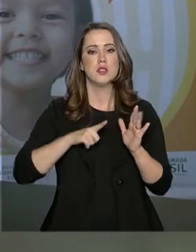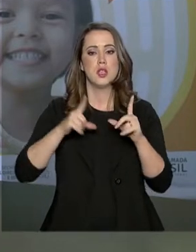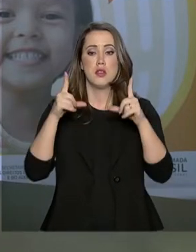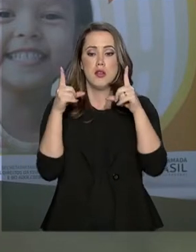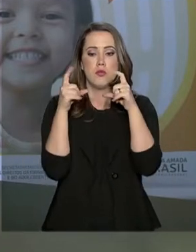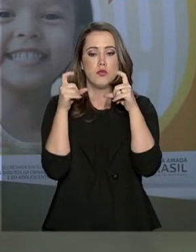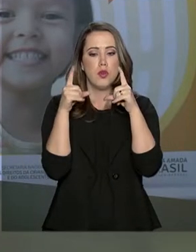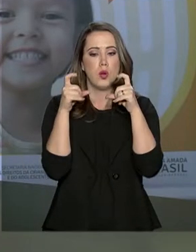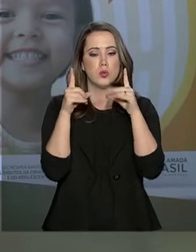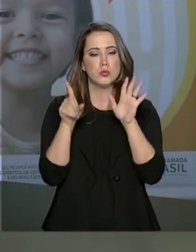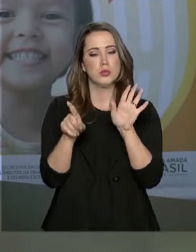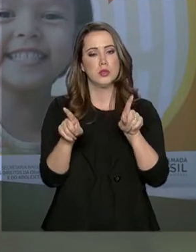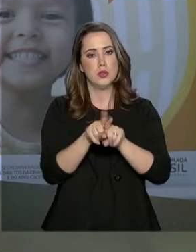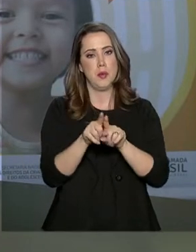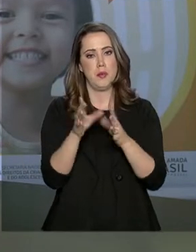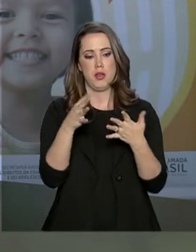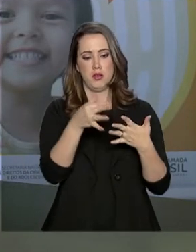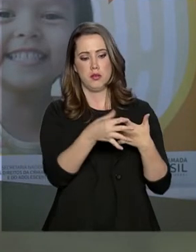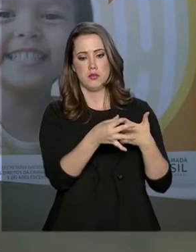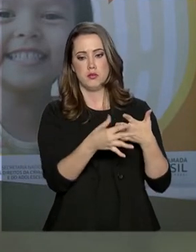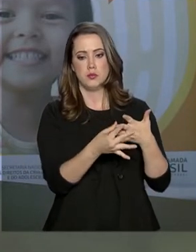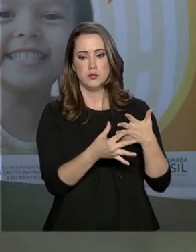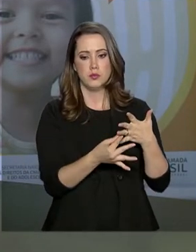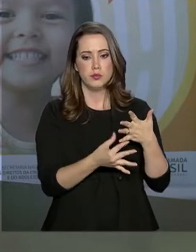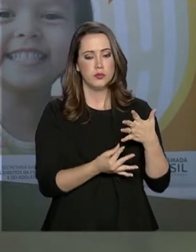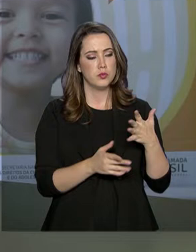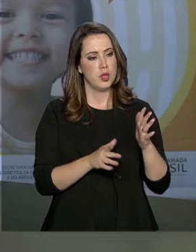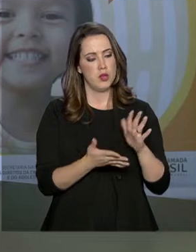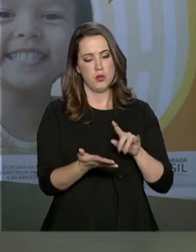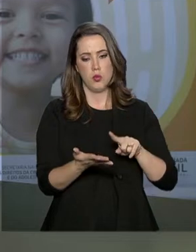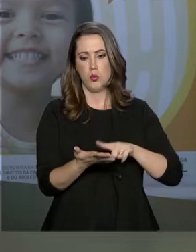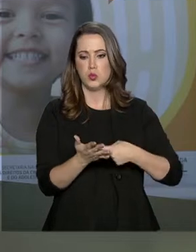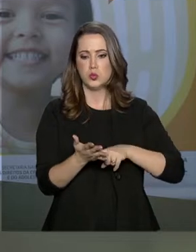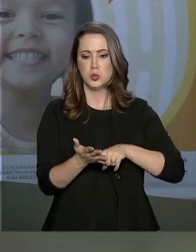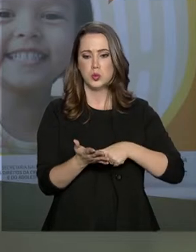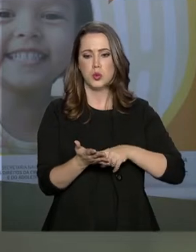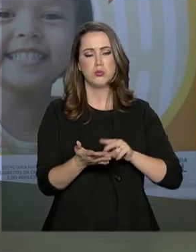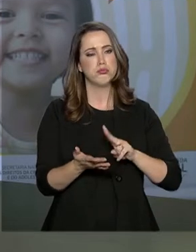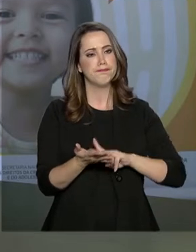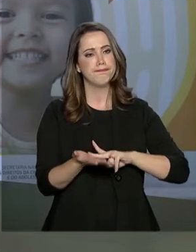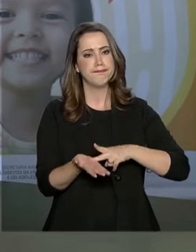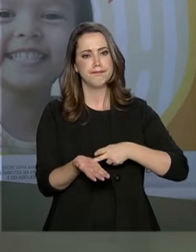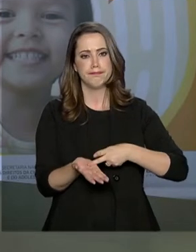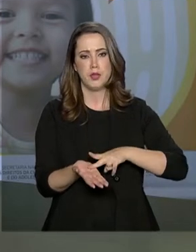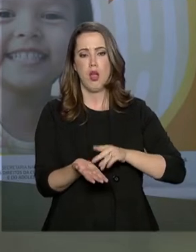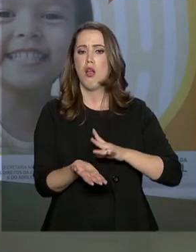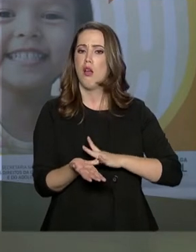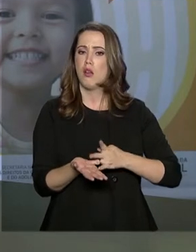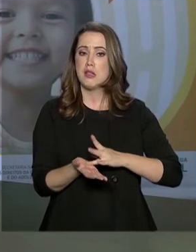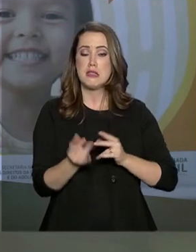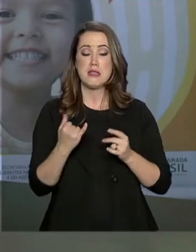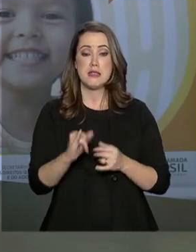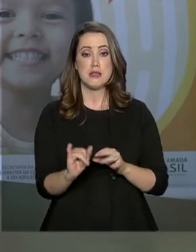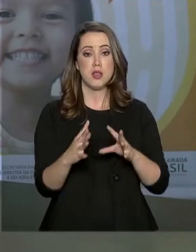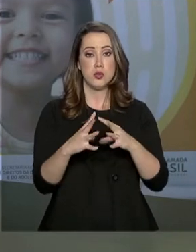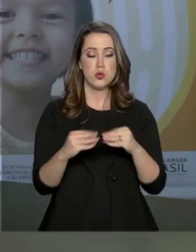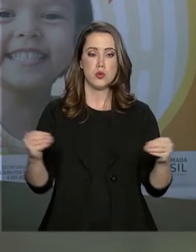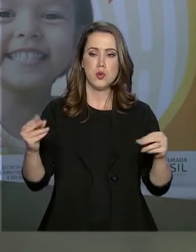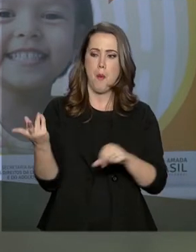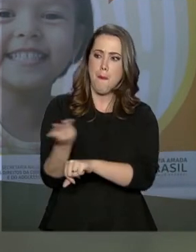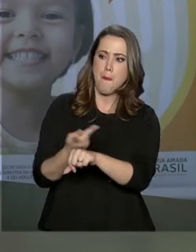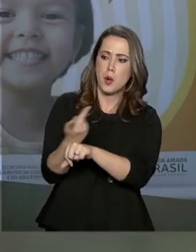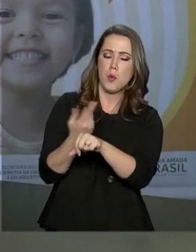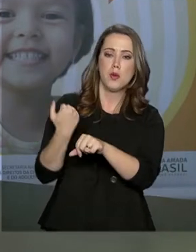sua foto e a sua impressão digital tiradas, né? O que possibilita, em uma situação de desaparecimento, uma